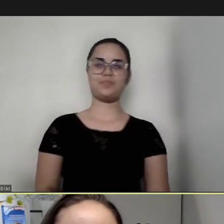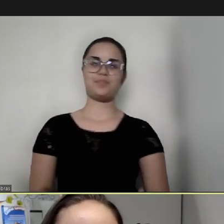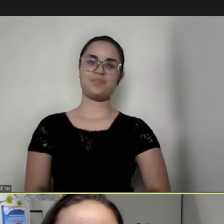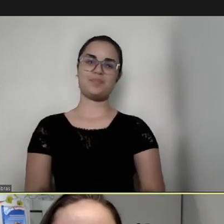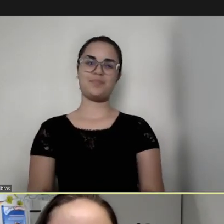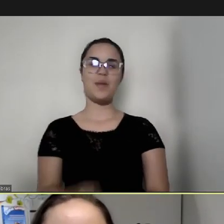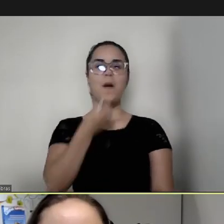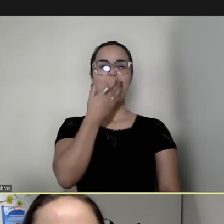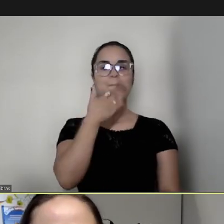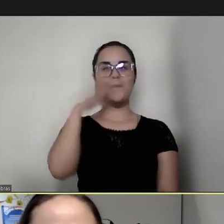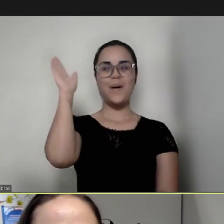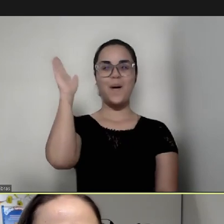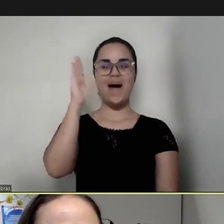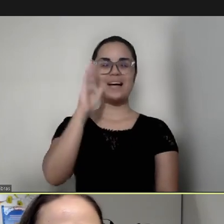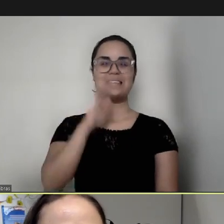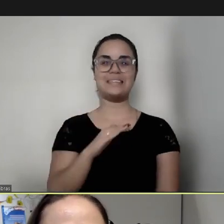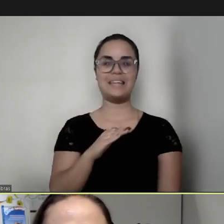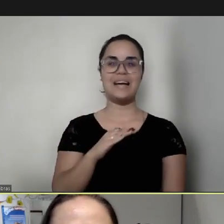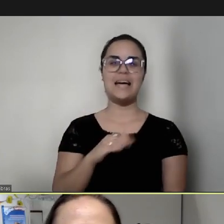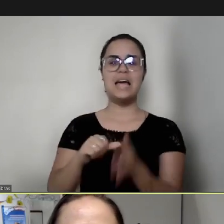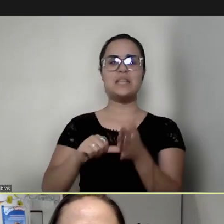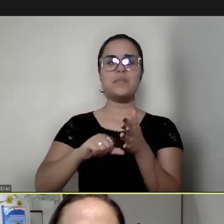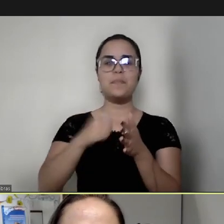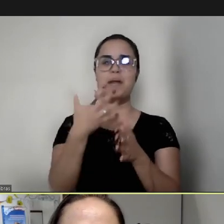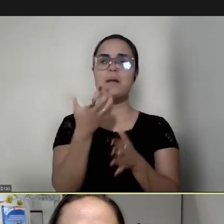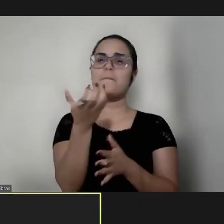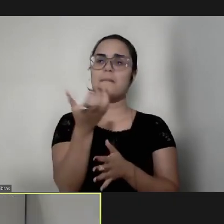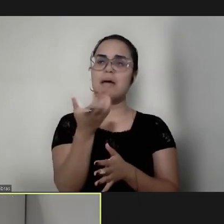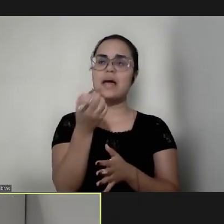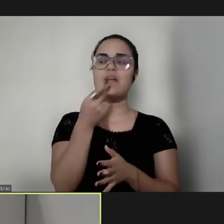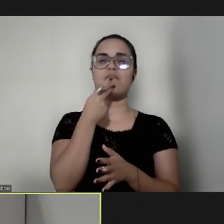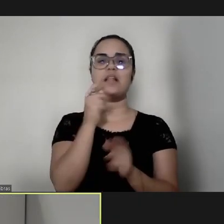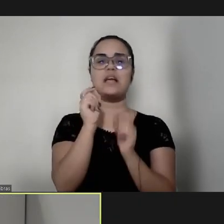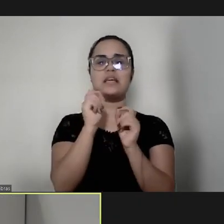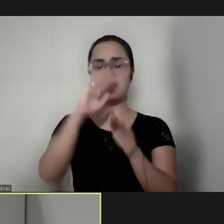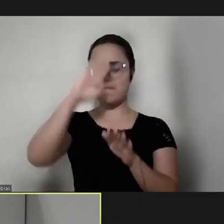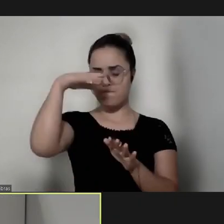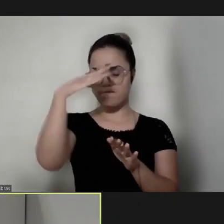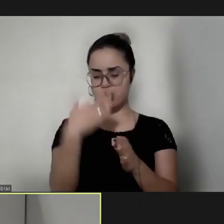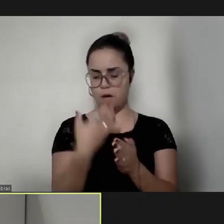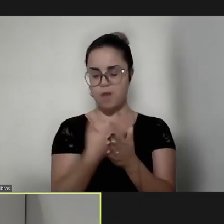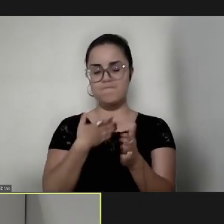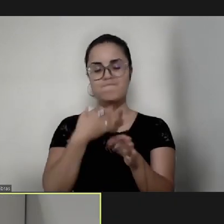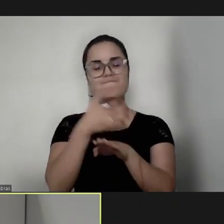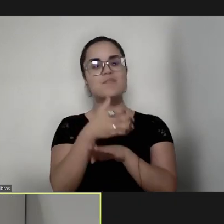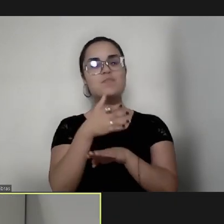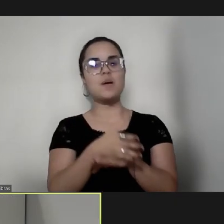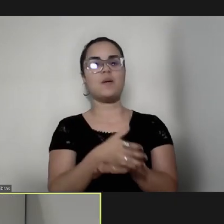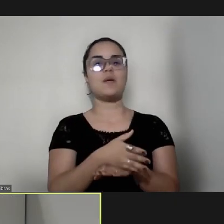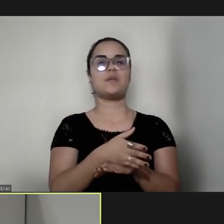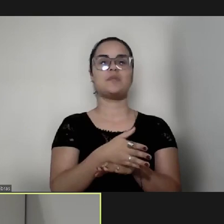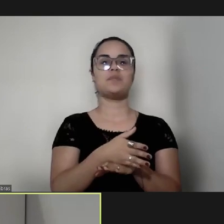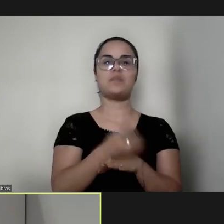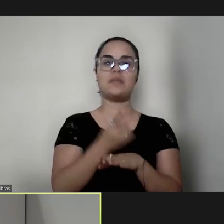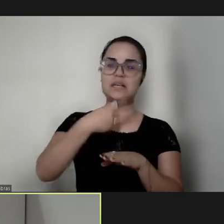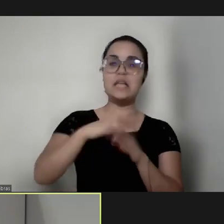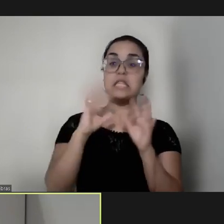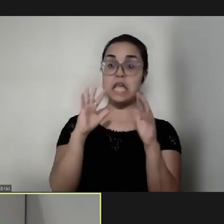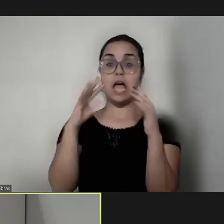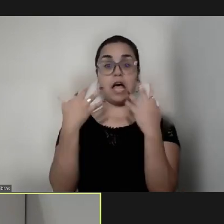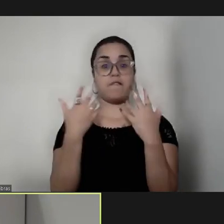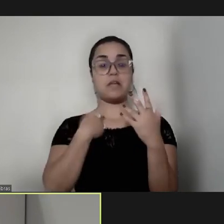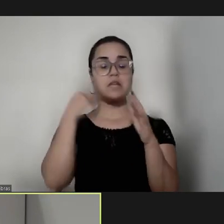Boa tarde, né? Primeiramente quero falar que é uma honra para mim estar participando desse evento, dessa